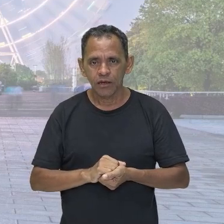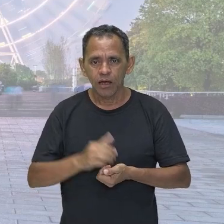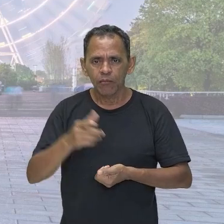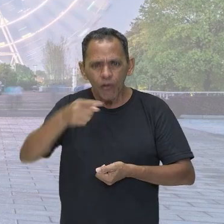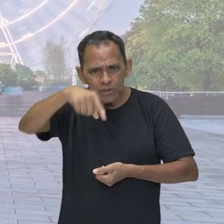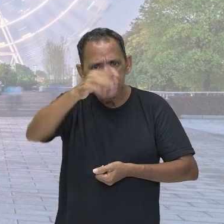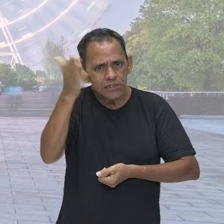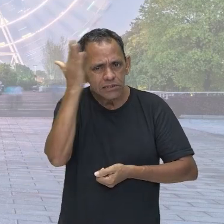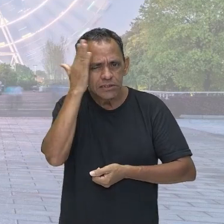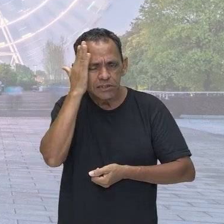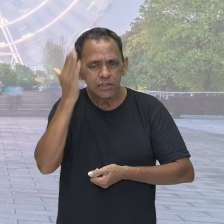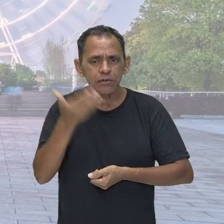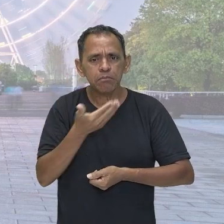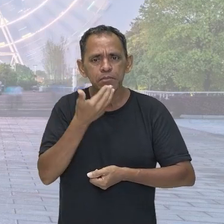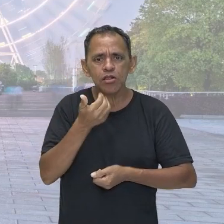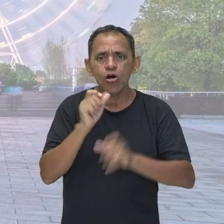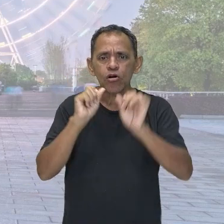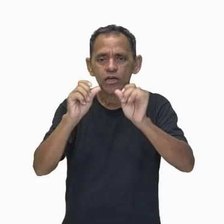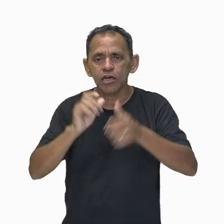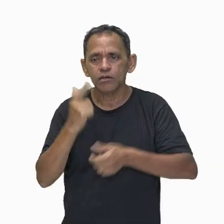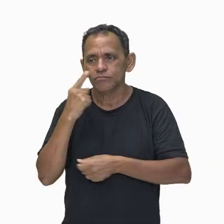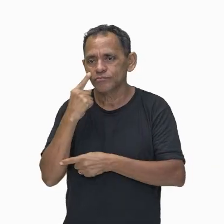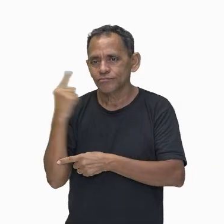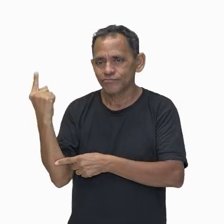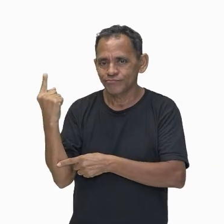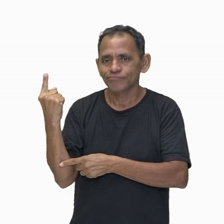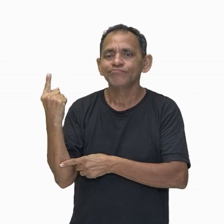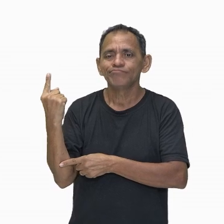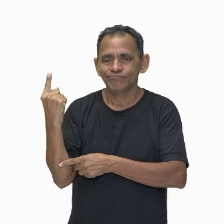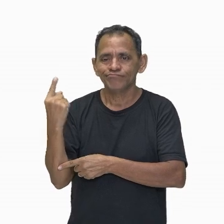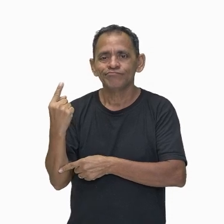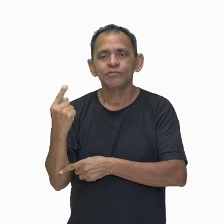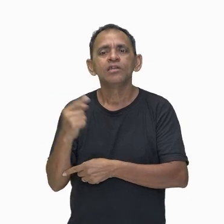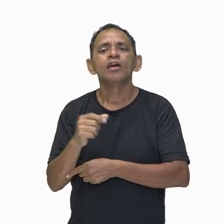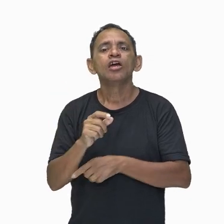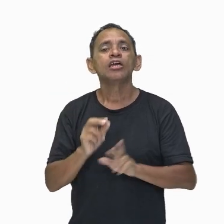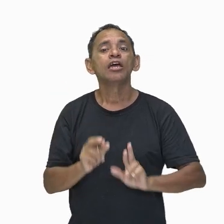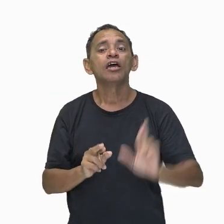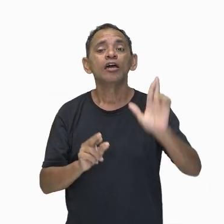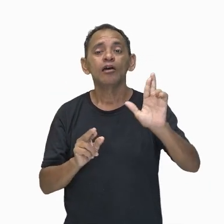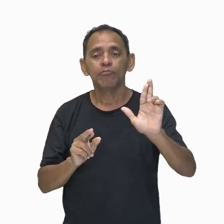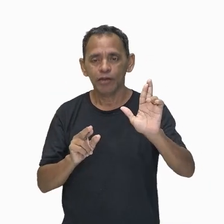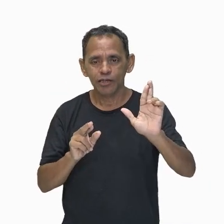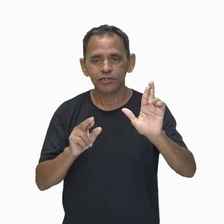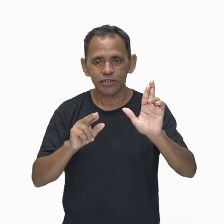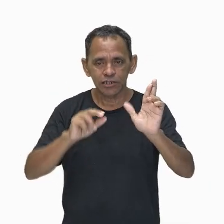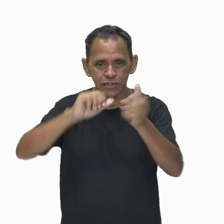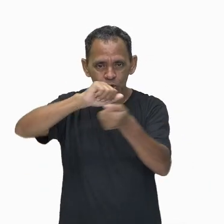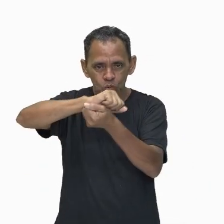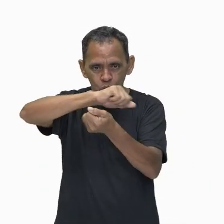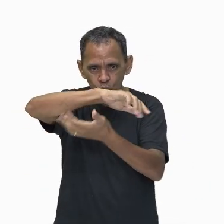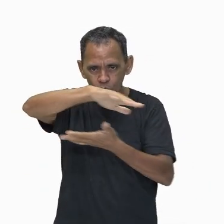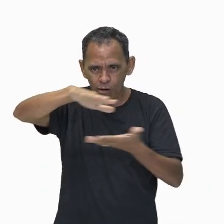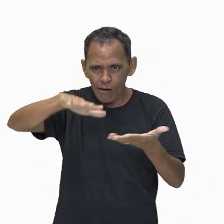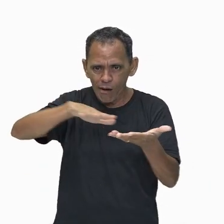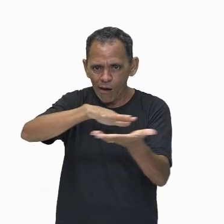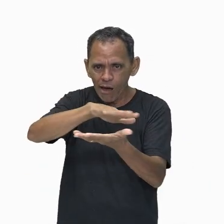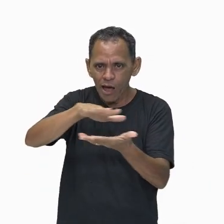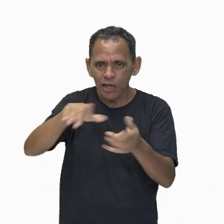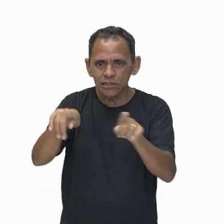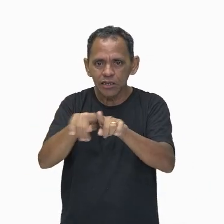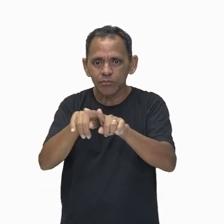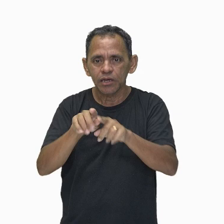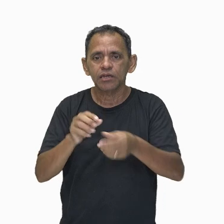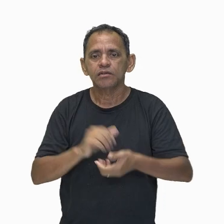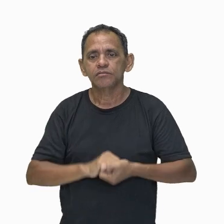eu trouxe aqui para ti uma imagem que representa essa conservação de energia, tá pessoal? Então, a gente tem ali, por exemplo,